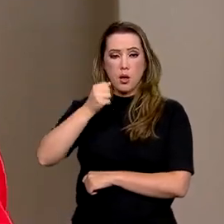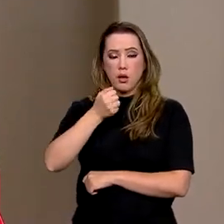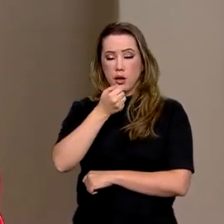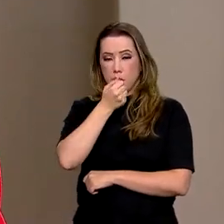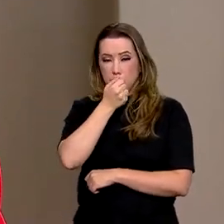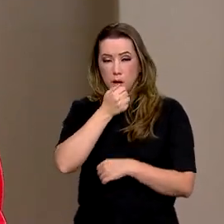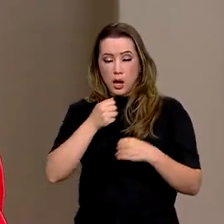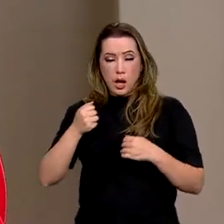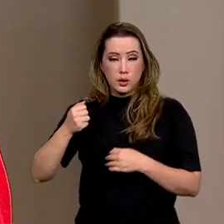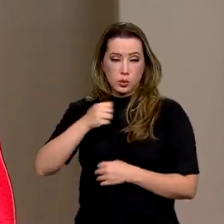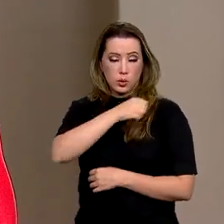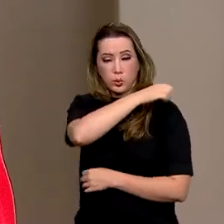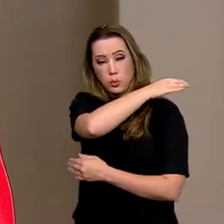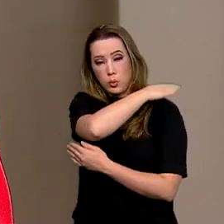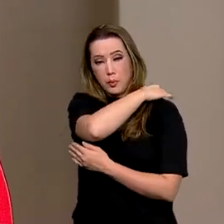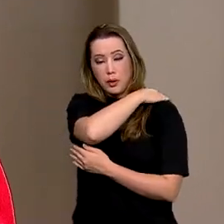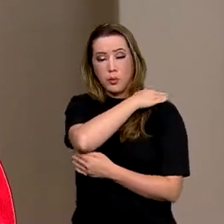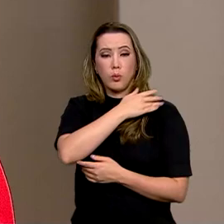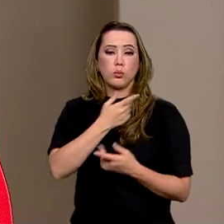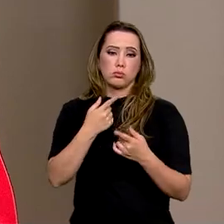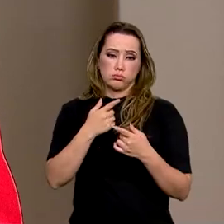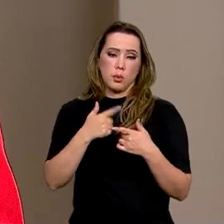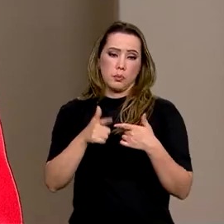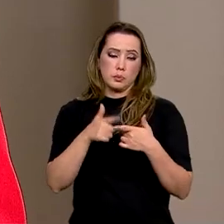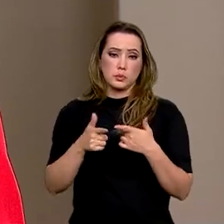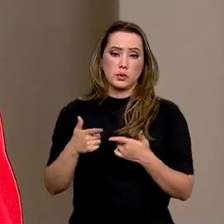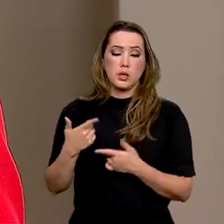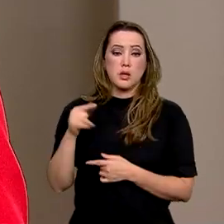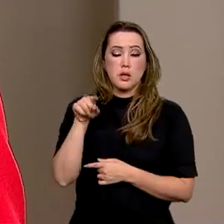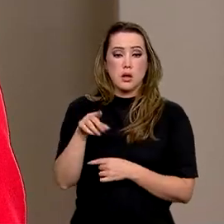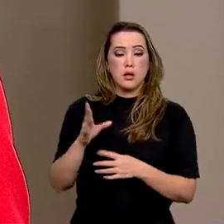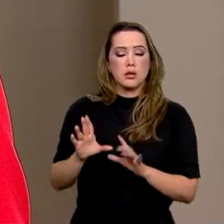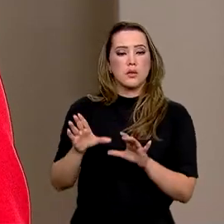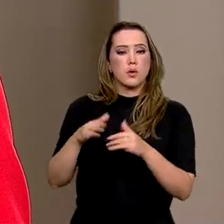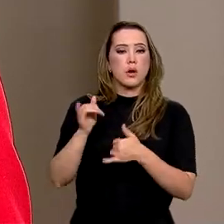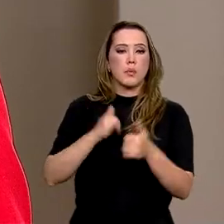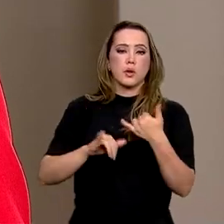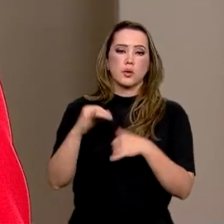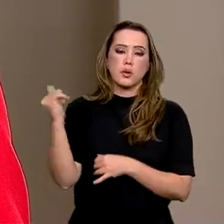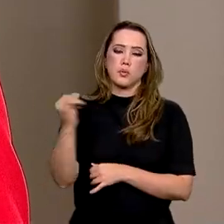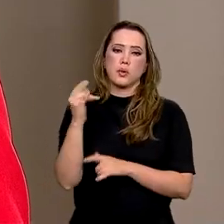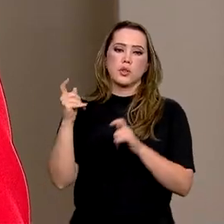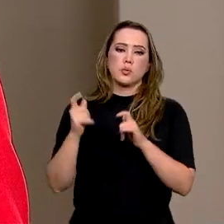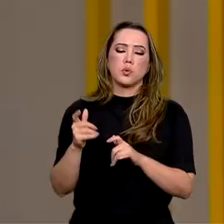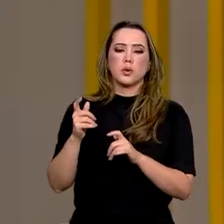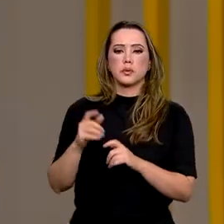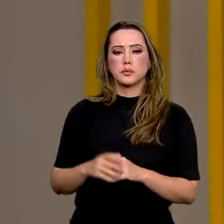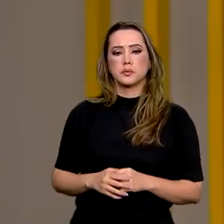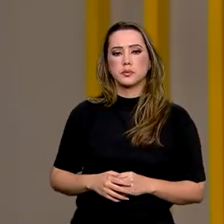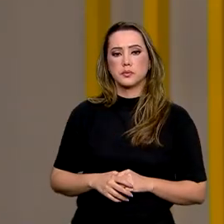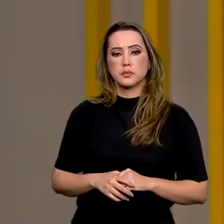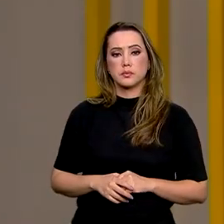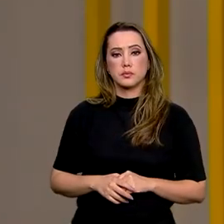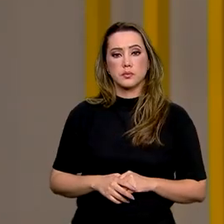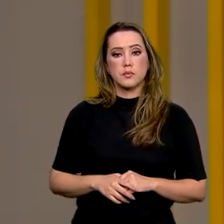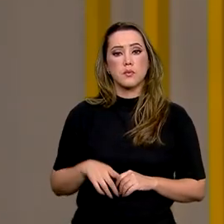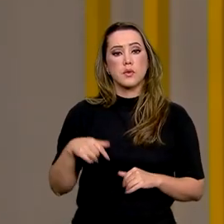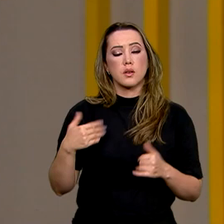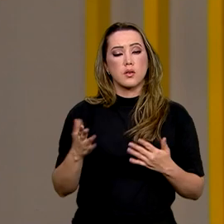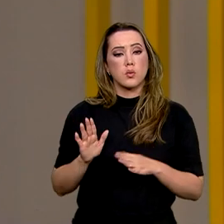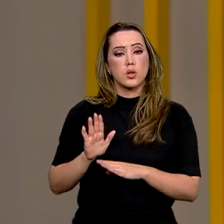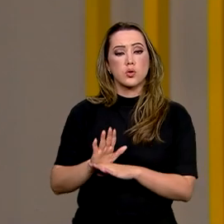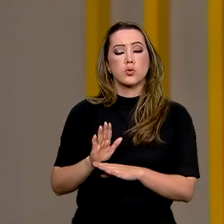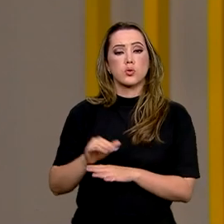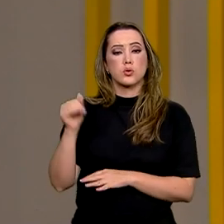cooperação contou com a implantação de um laboratório de grande importância para a população da ilha. E com a ajuda do Brasil,